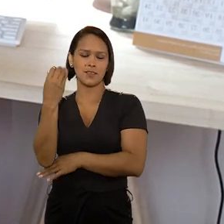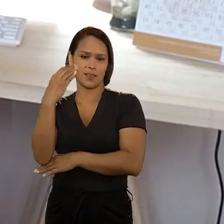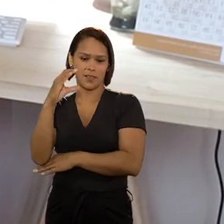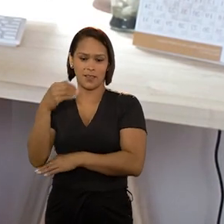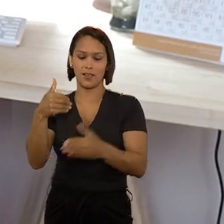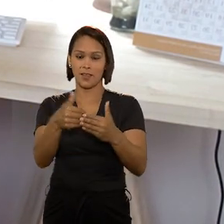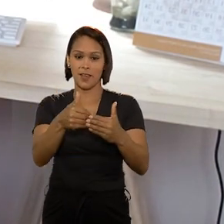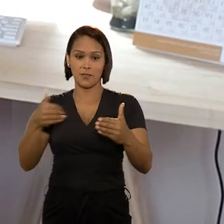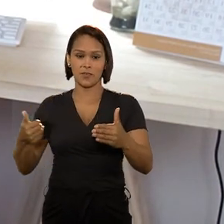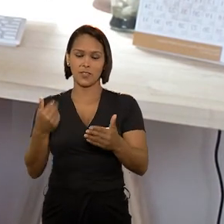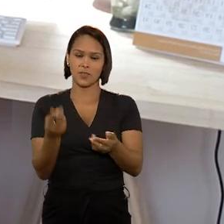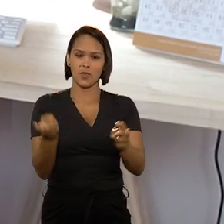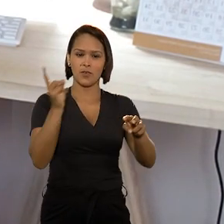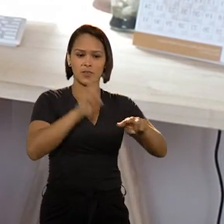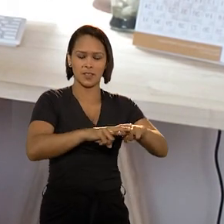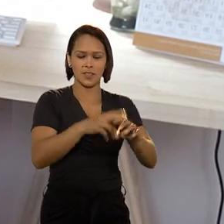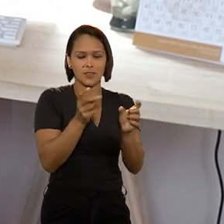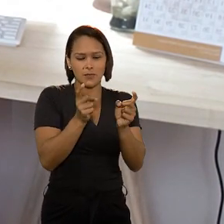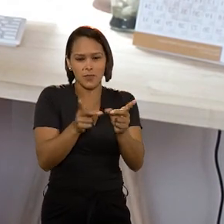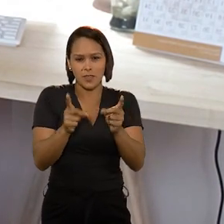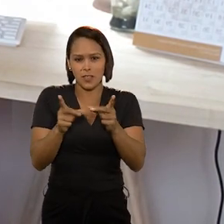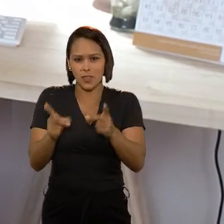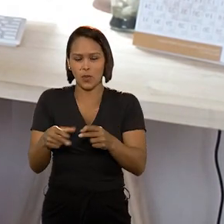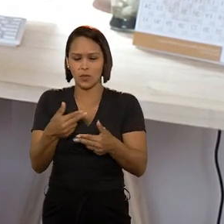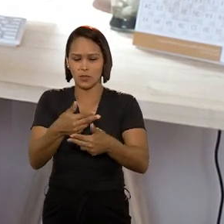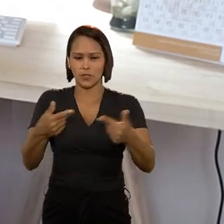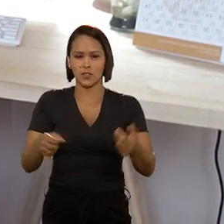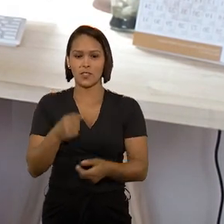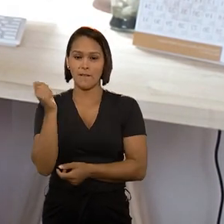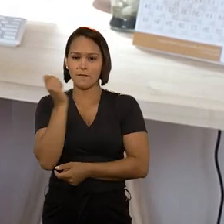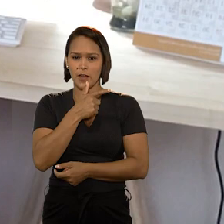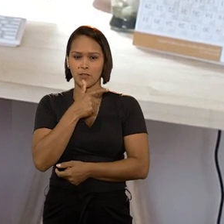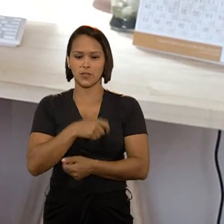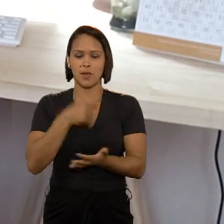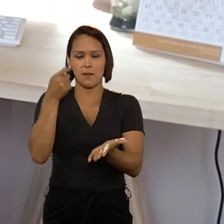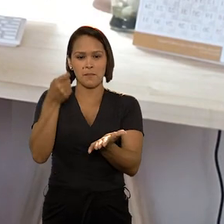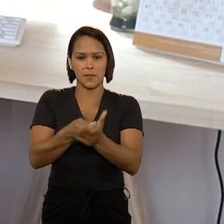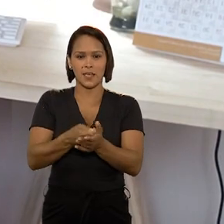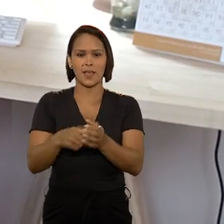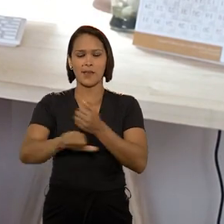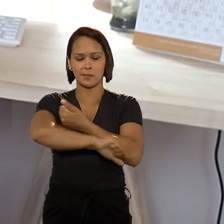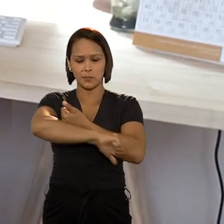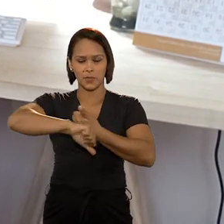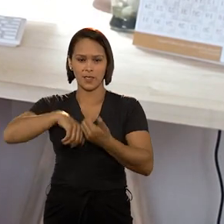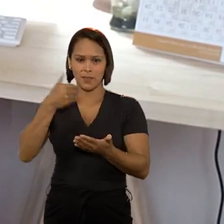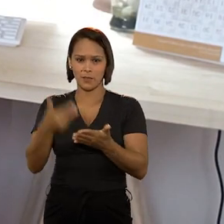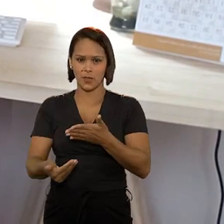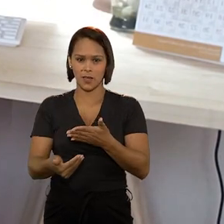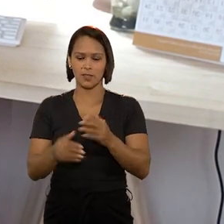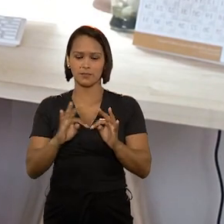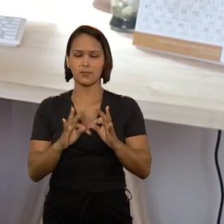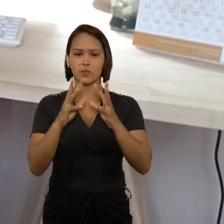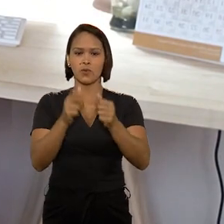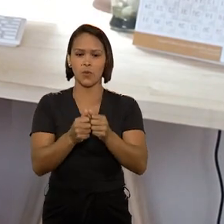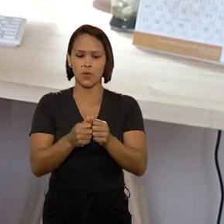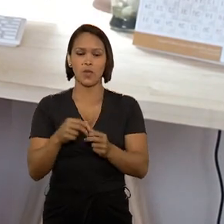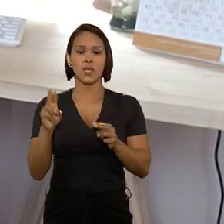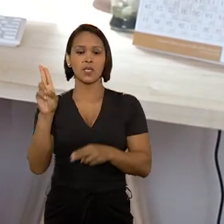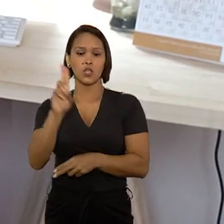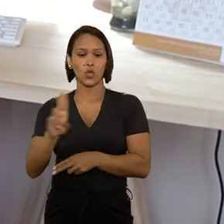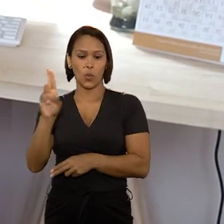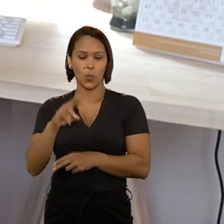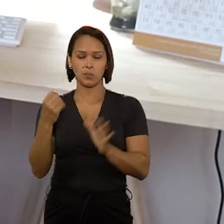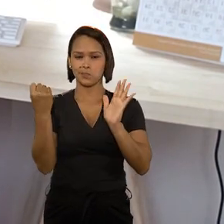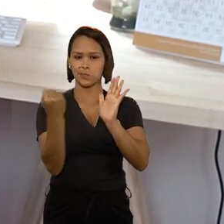Catarina que afastou a condenação de vendedoras de produtos falsificados a pagarem danos morais por concluir que o